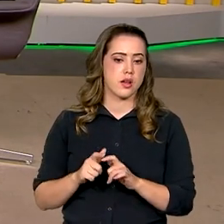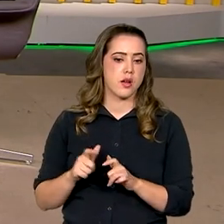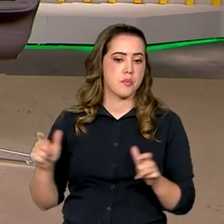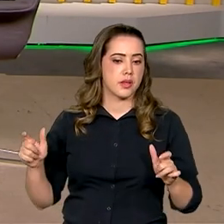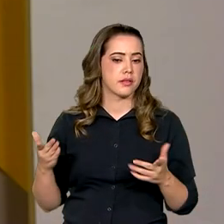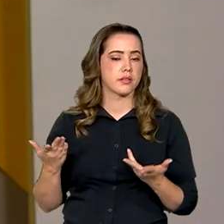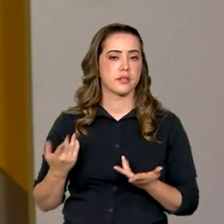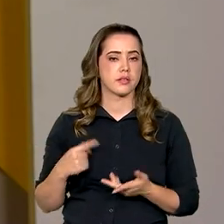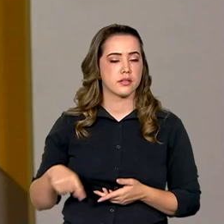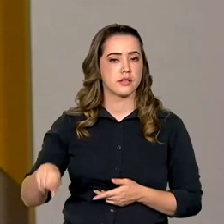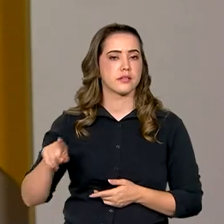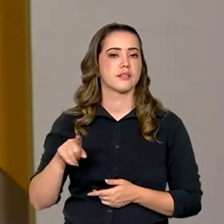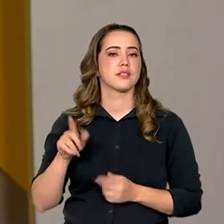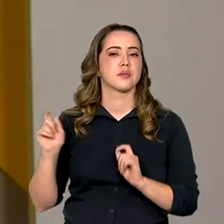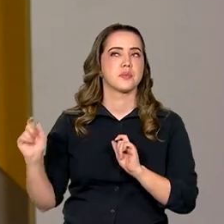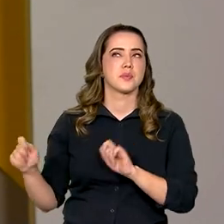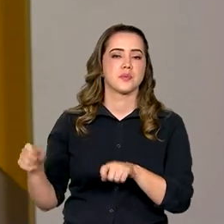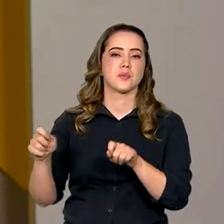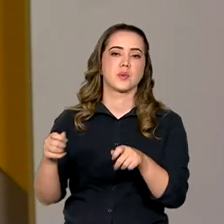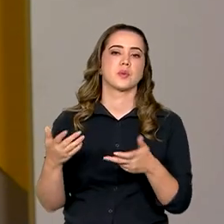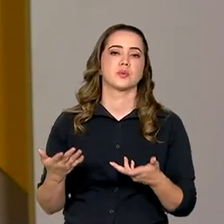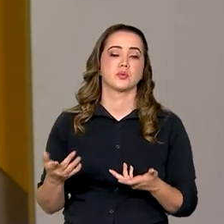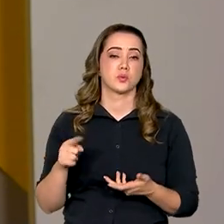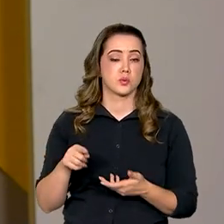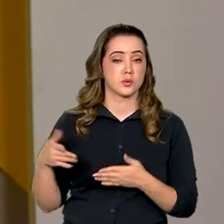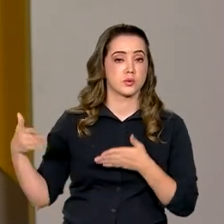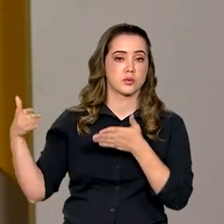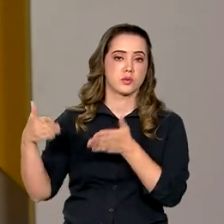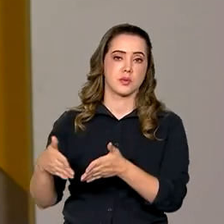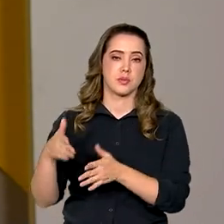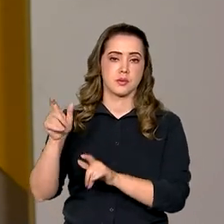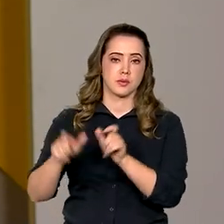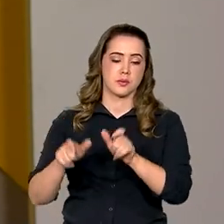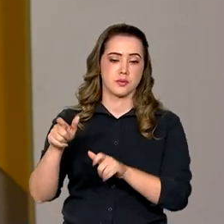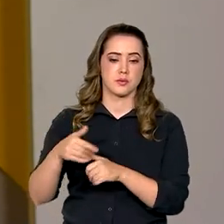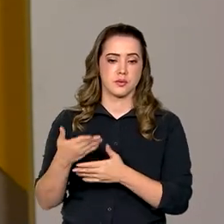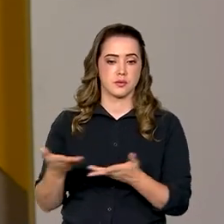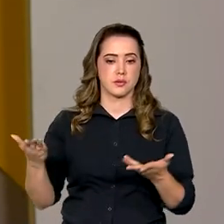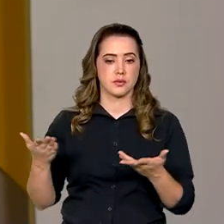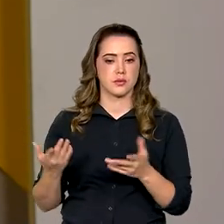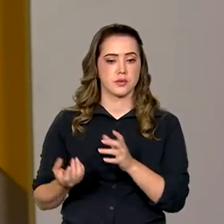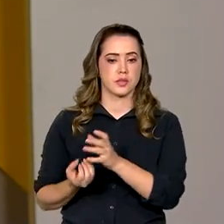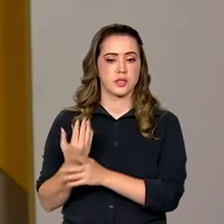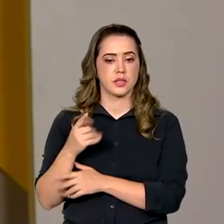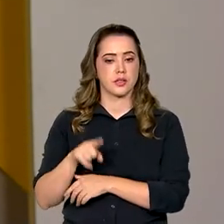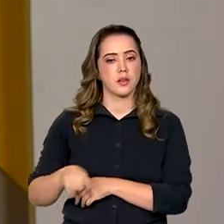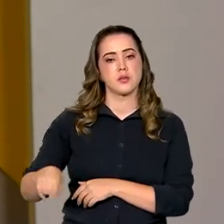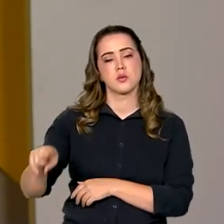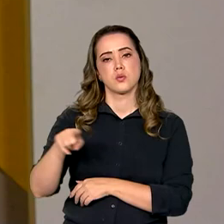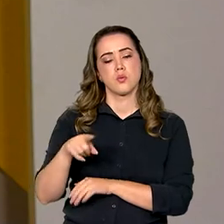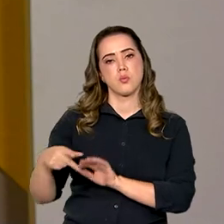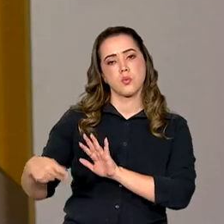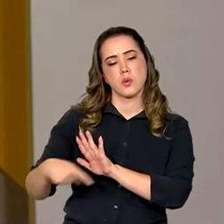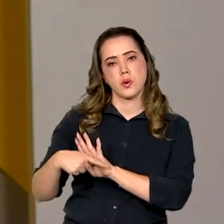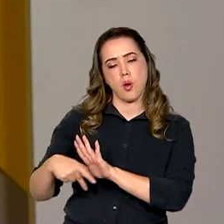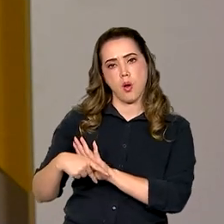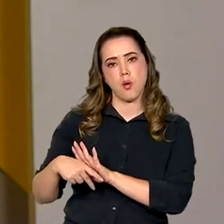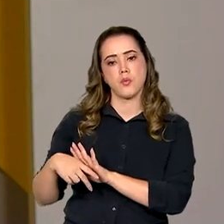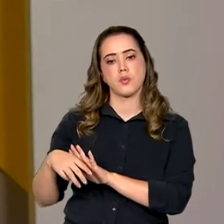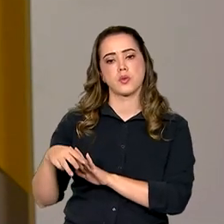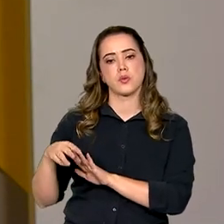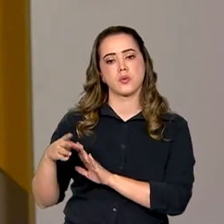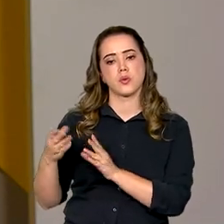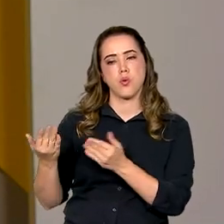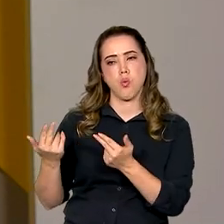amplia enormemente a possibilidade de participação das pessoas. Isso foi construído em cima da plataforma que serviu ao